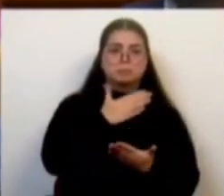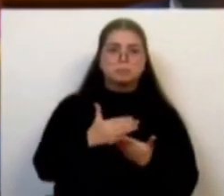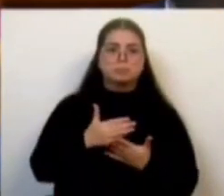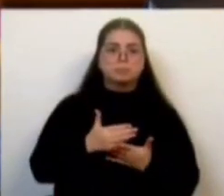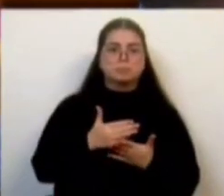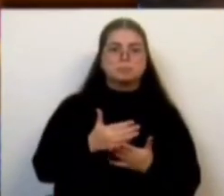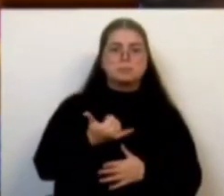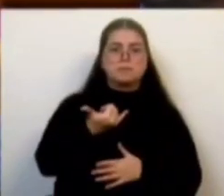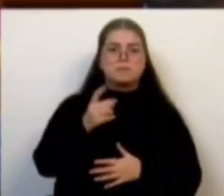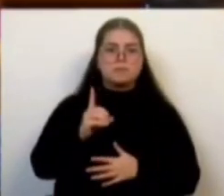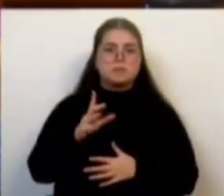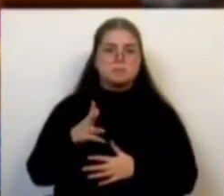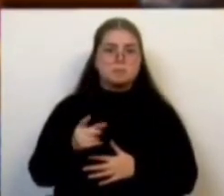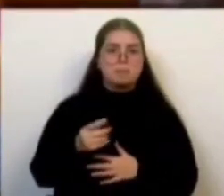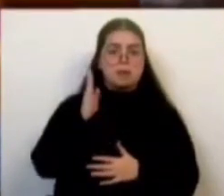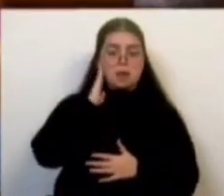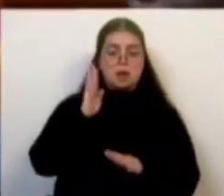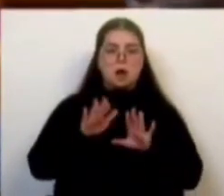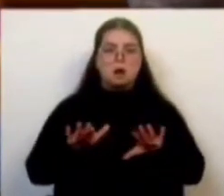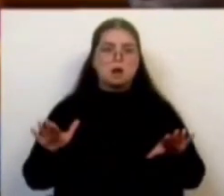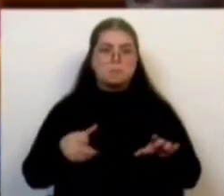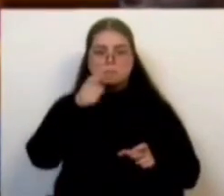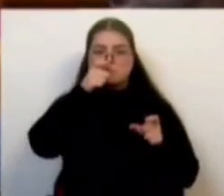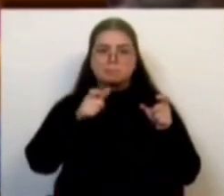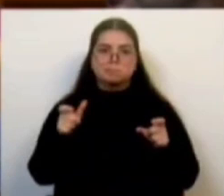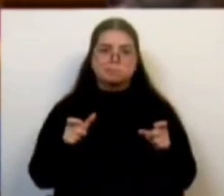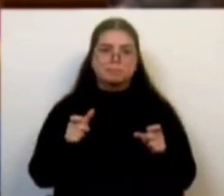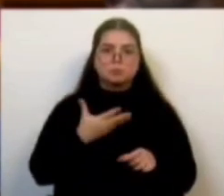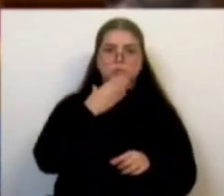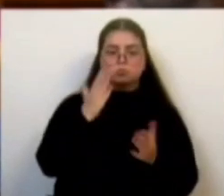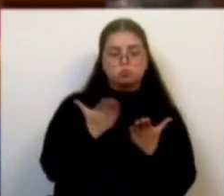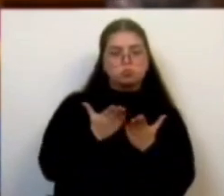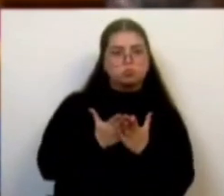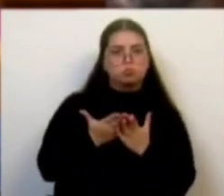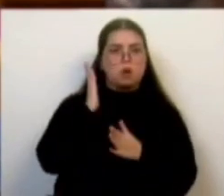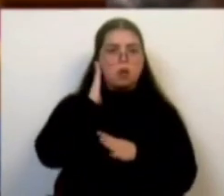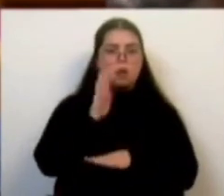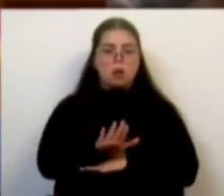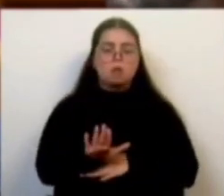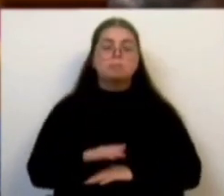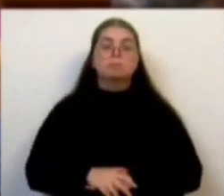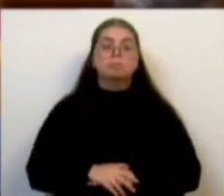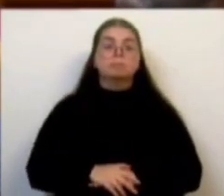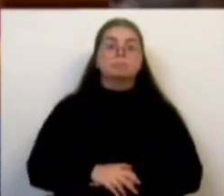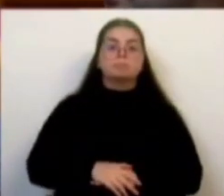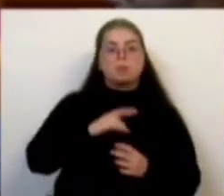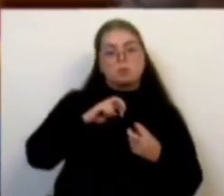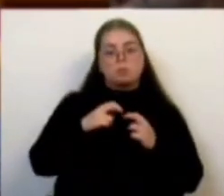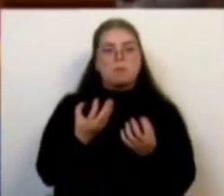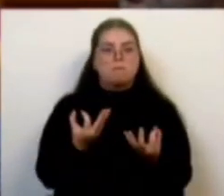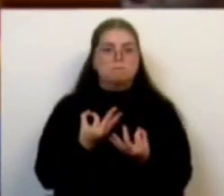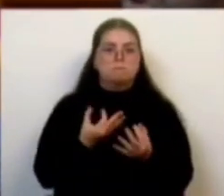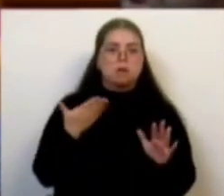reconhecendo a falta de alojamento como um dos maiores obstáculos no acesso ao ensino superior. Contudo, esse mesmo